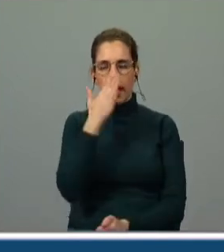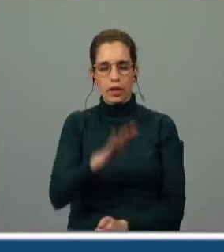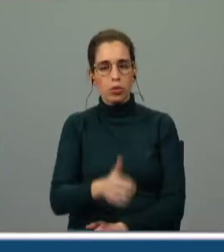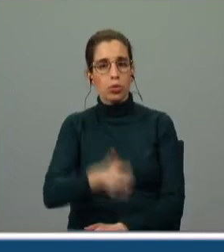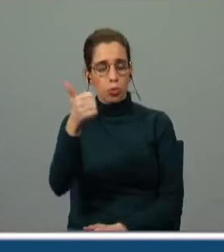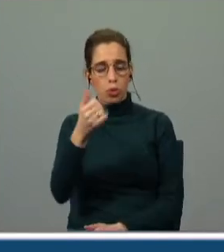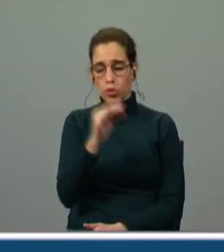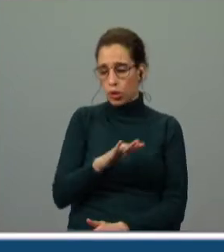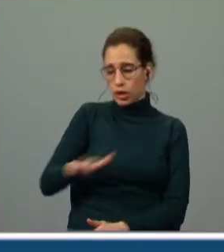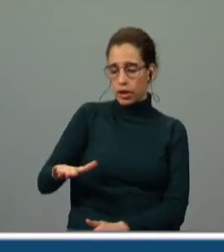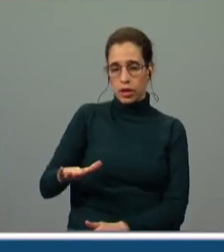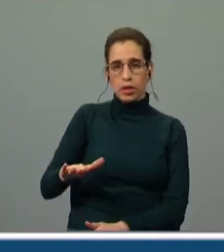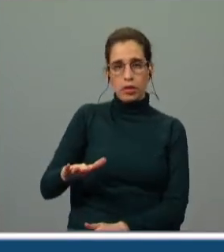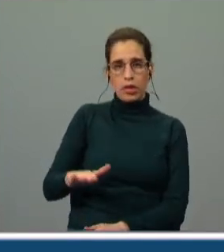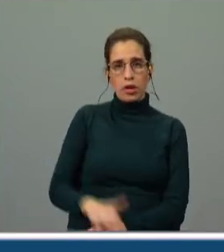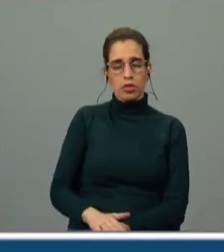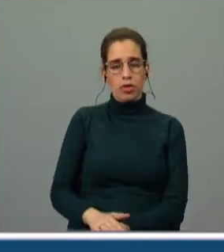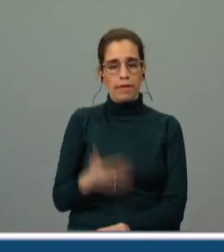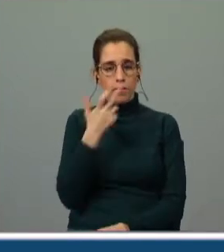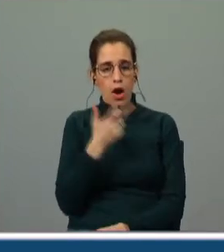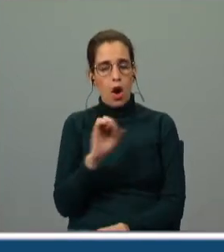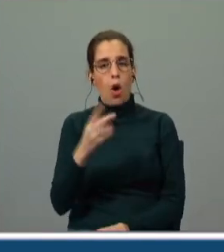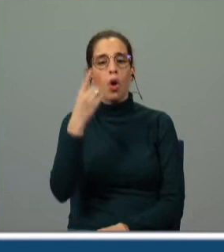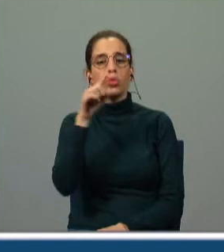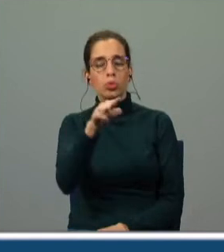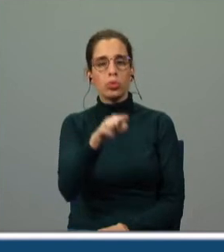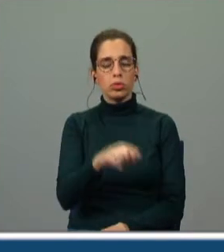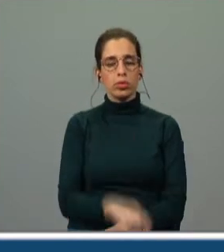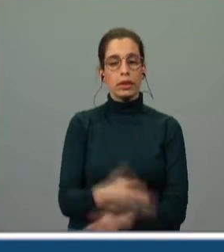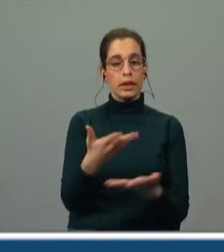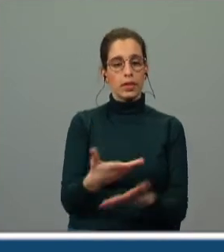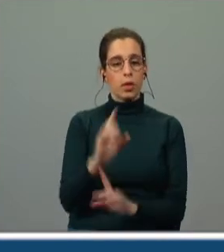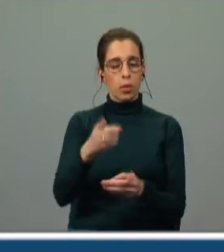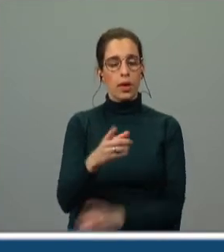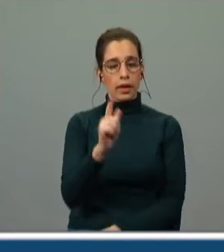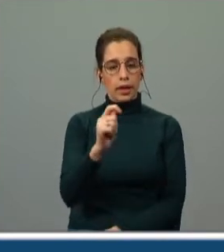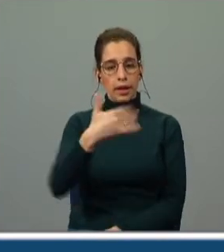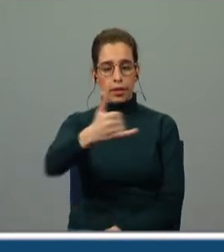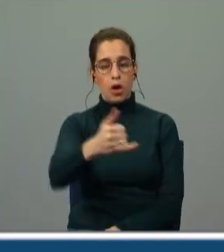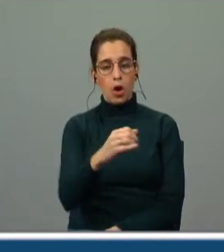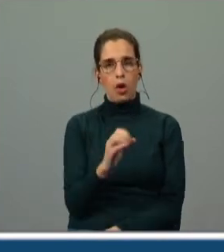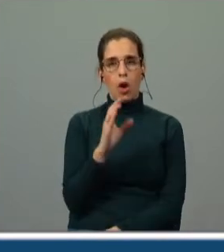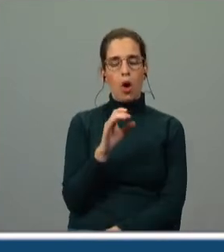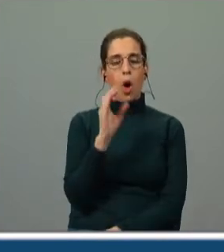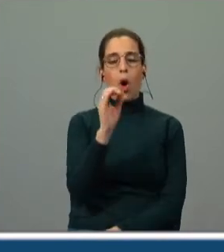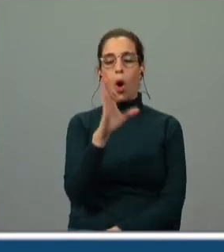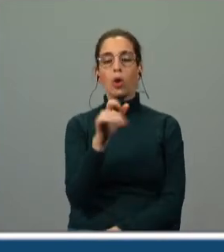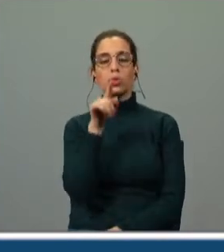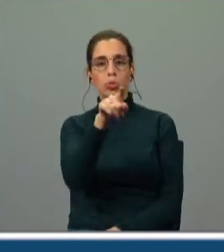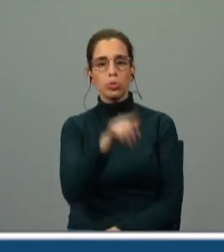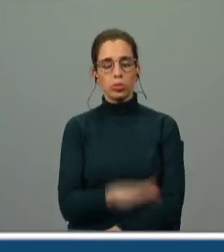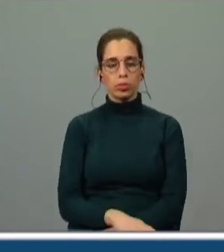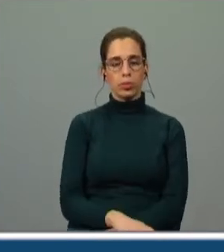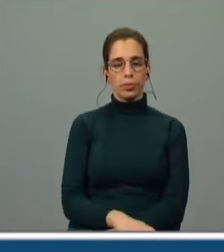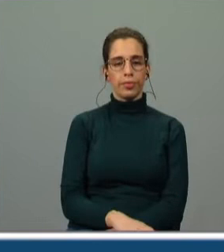dá exemplos ó tu e é assim que começa a instância seguinte ó tu esta apóstrofe a